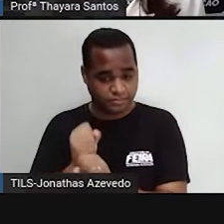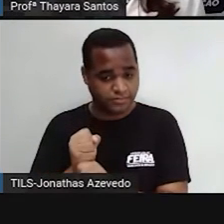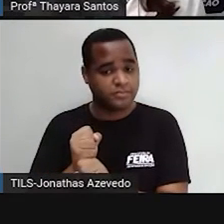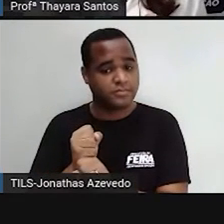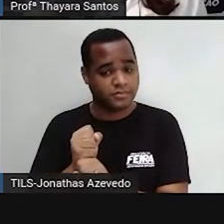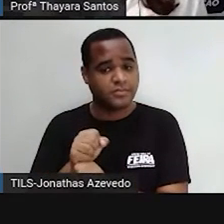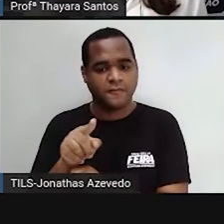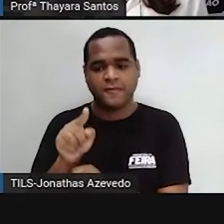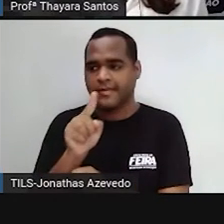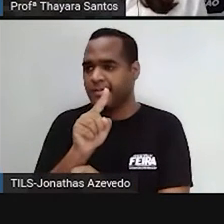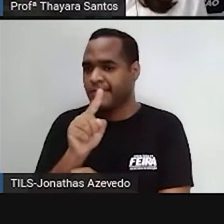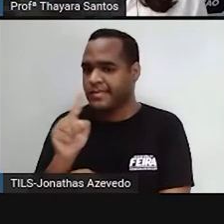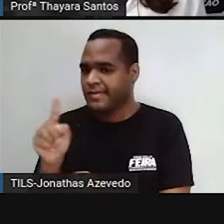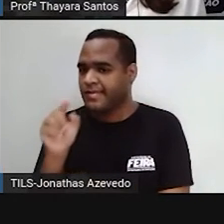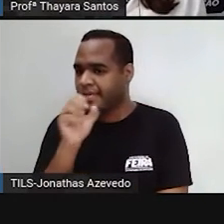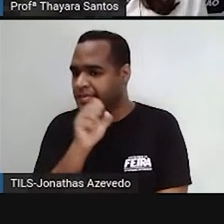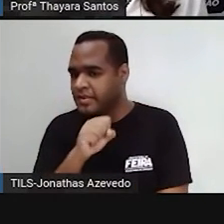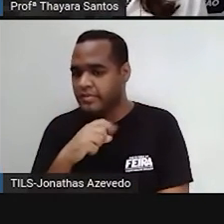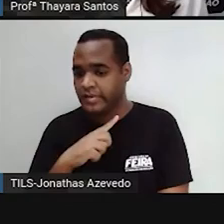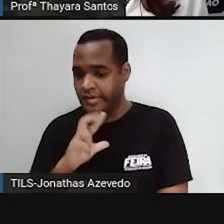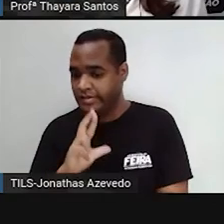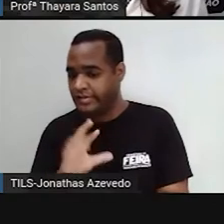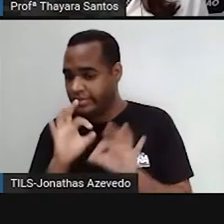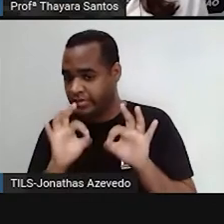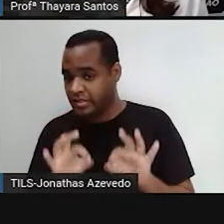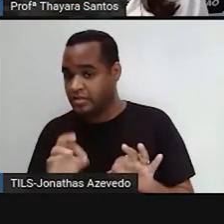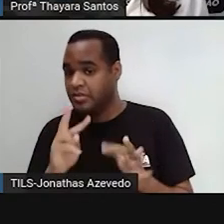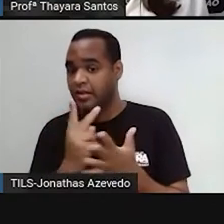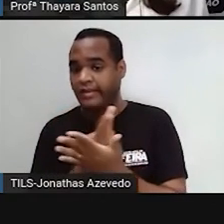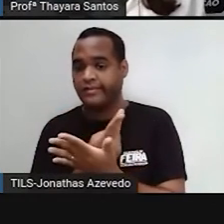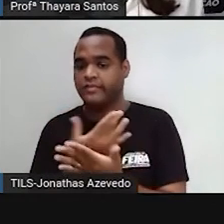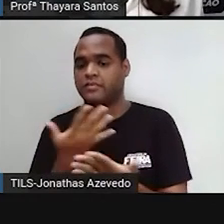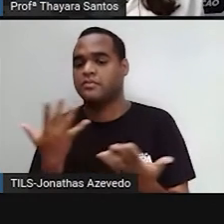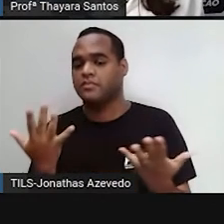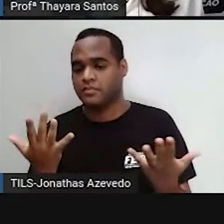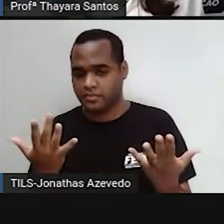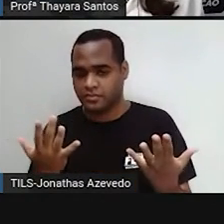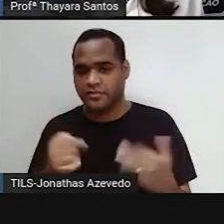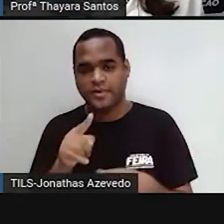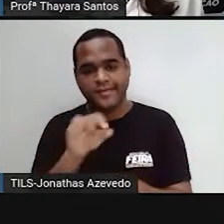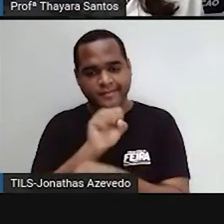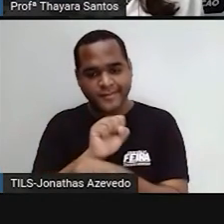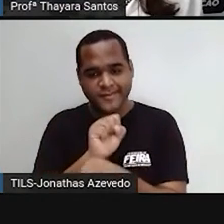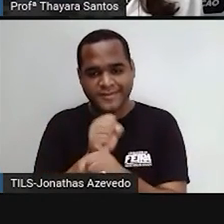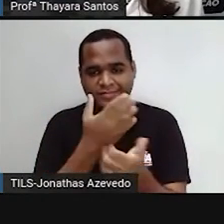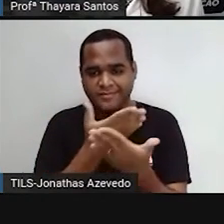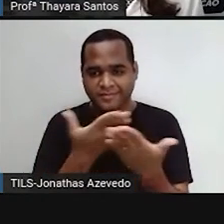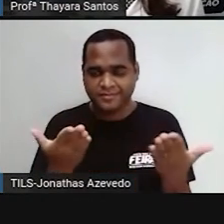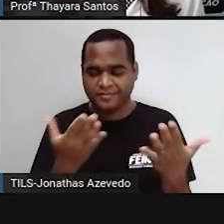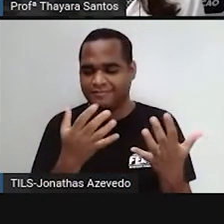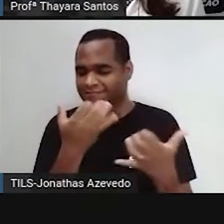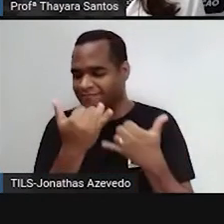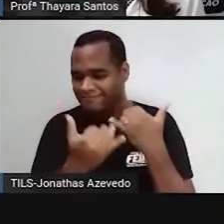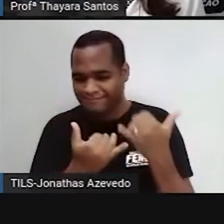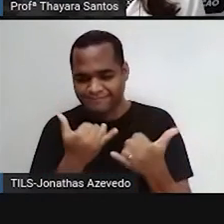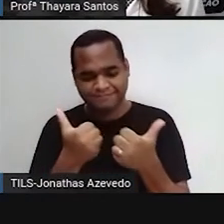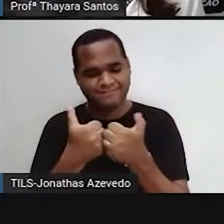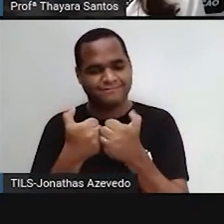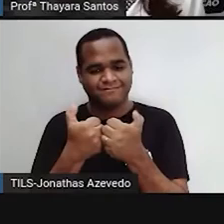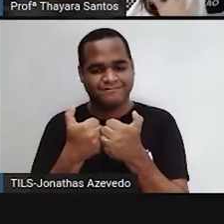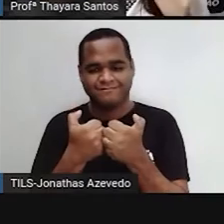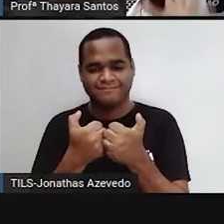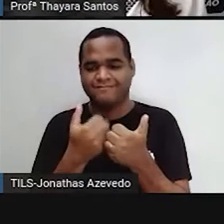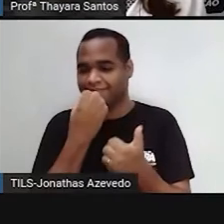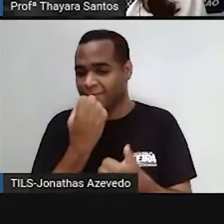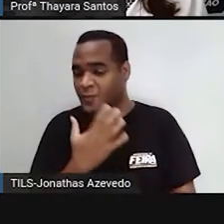tempo que vocês levam para responder e se a resposta está certa ou errada. Então, eu espero que vocês se divirtam muito com esse joguinho